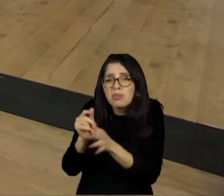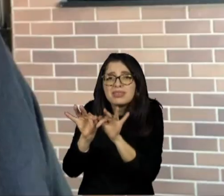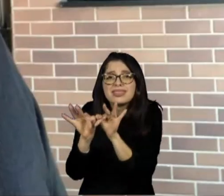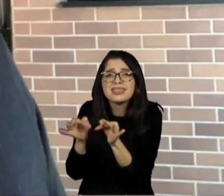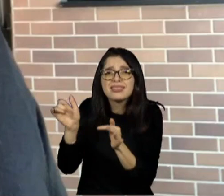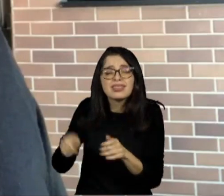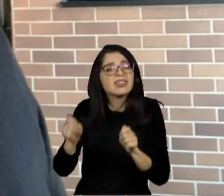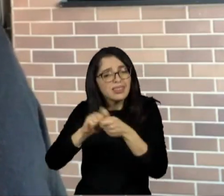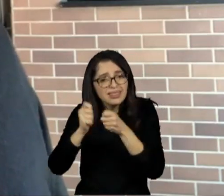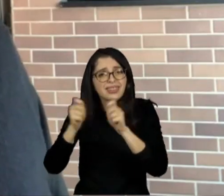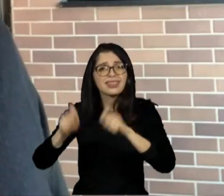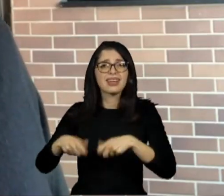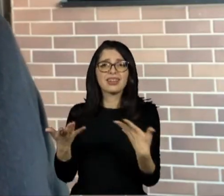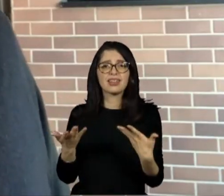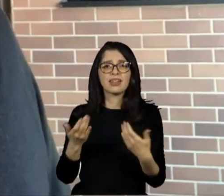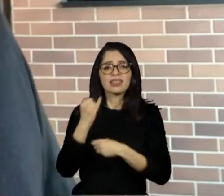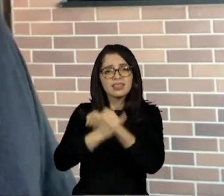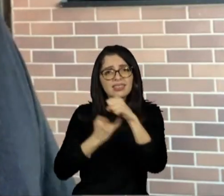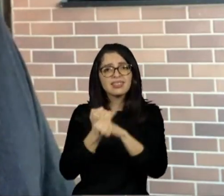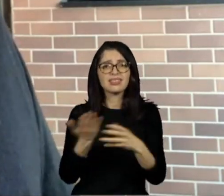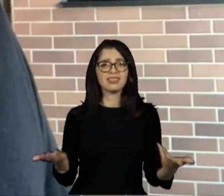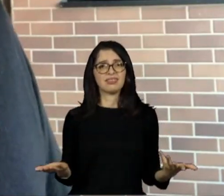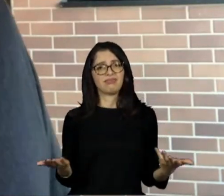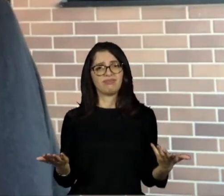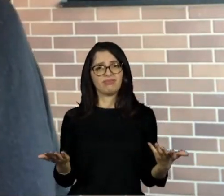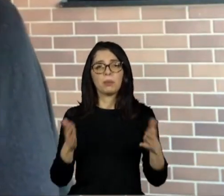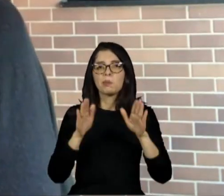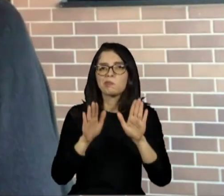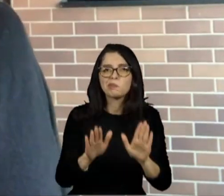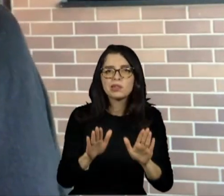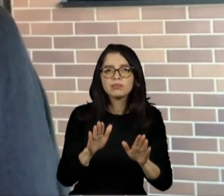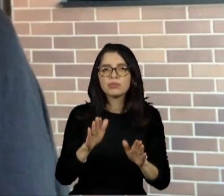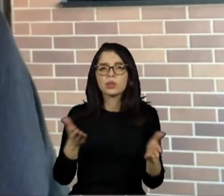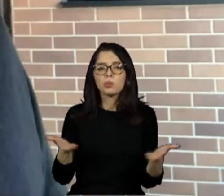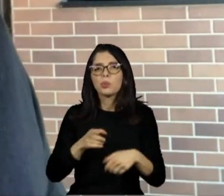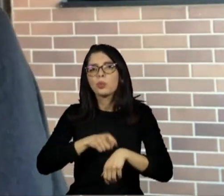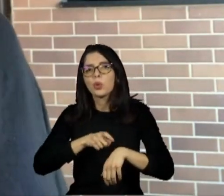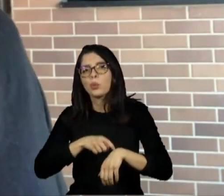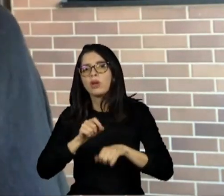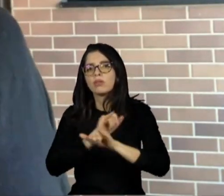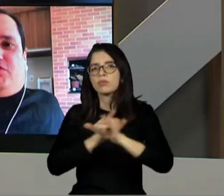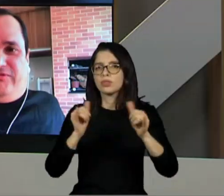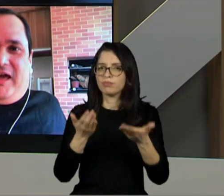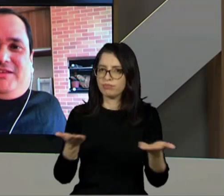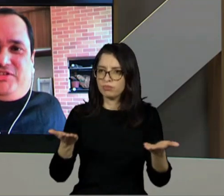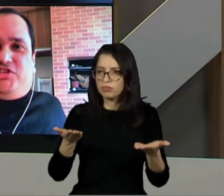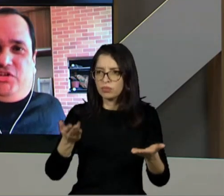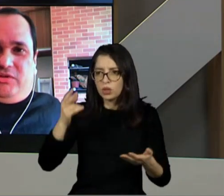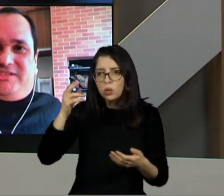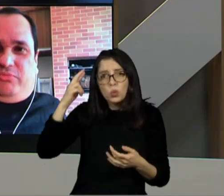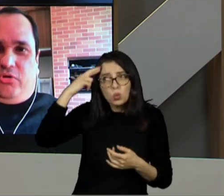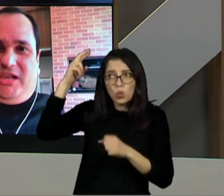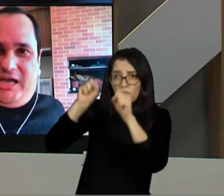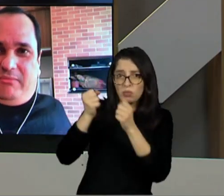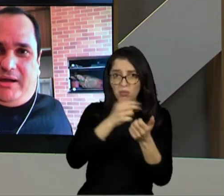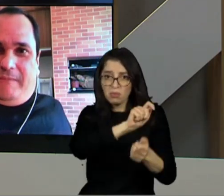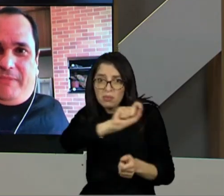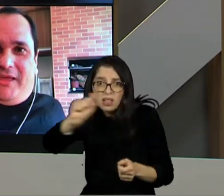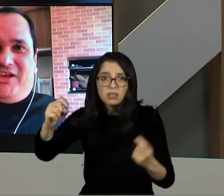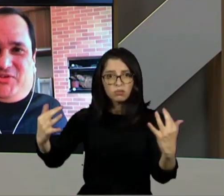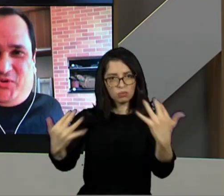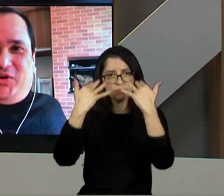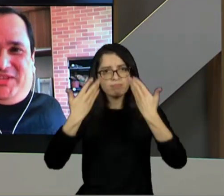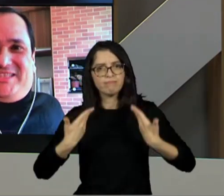comércio, que eu acho que, eu reforço, eu acho que se o dono estiver assistindo esse programa,